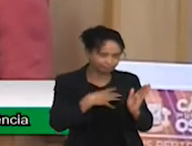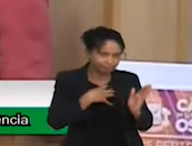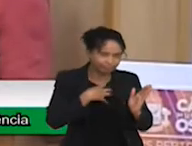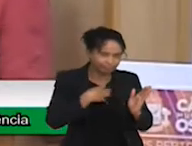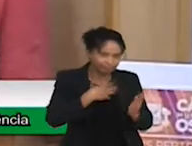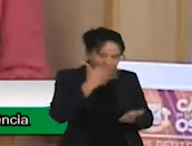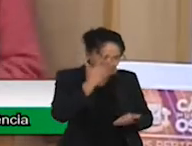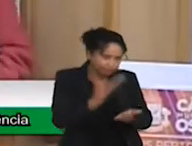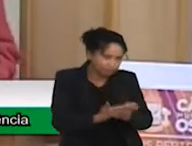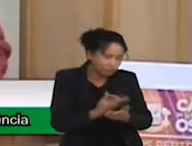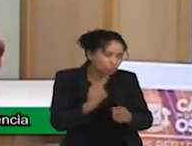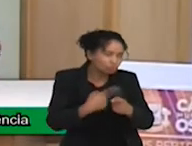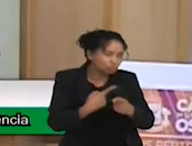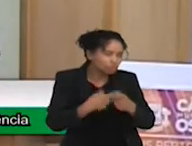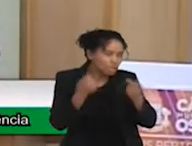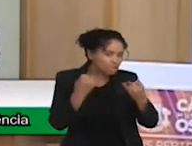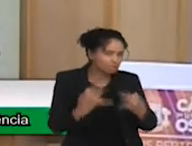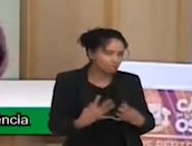frustração.